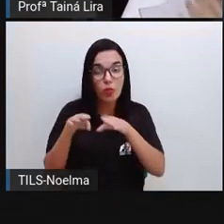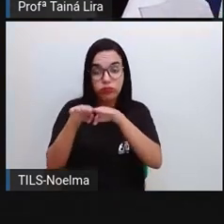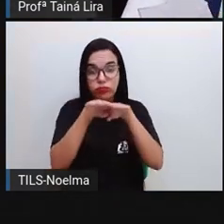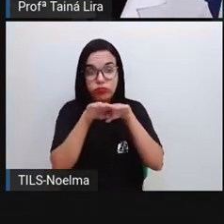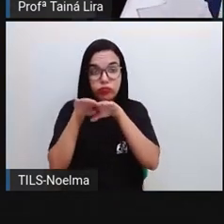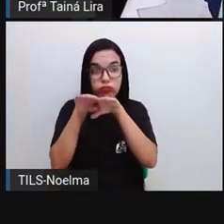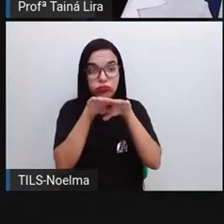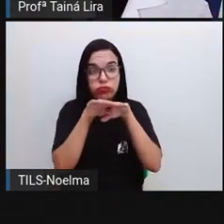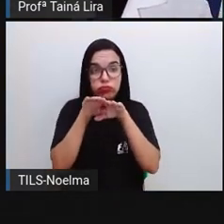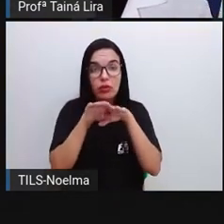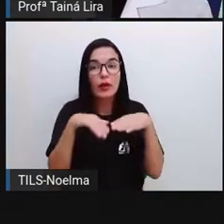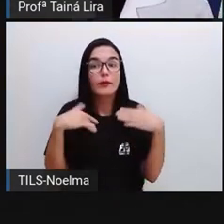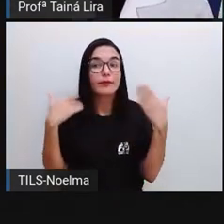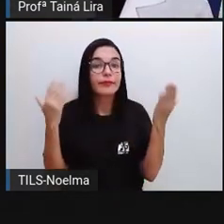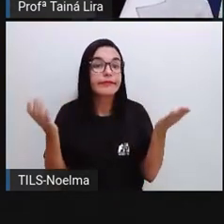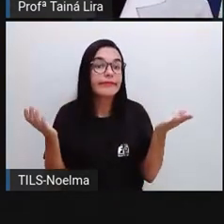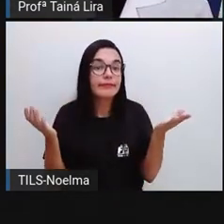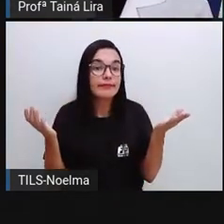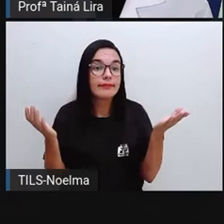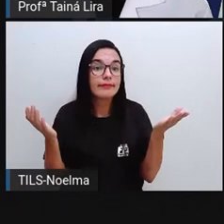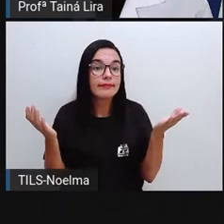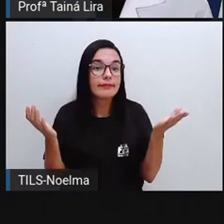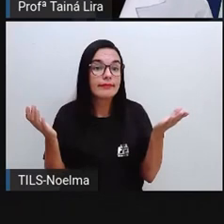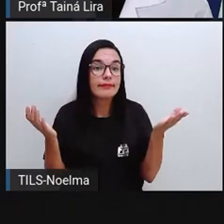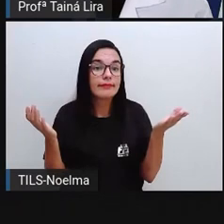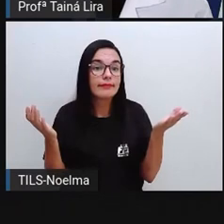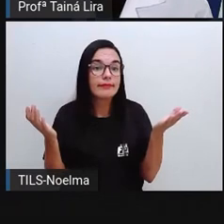quantos pães ali? E aí?